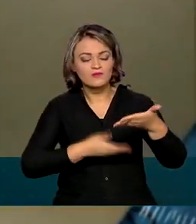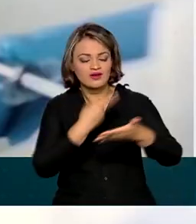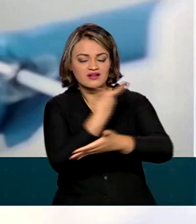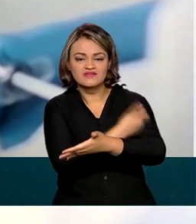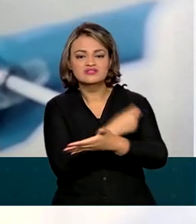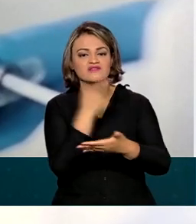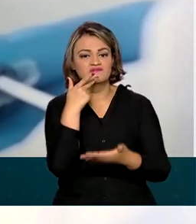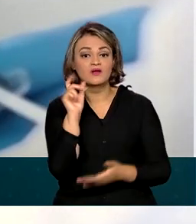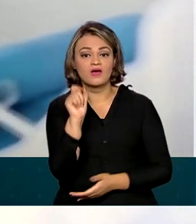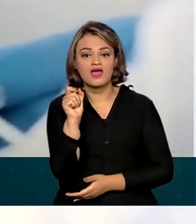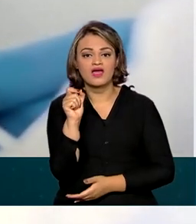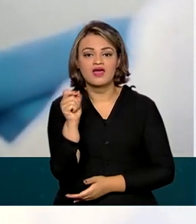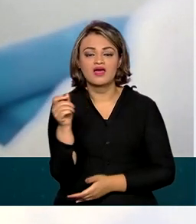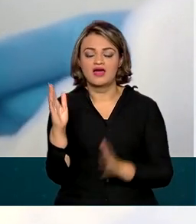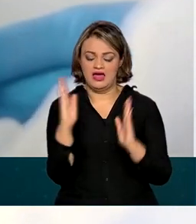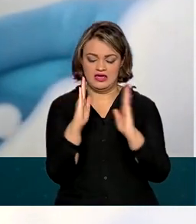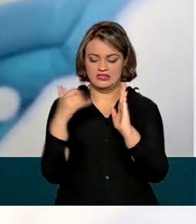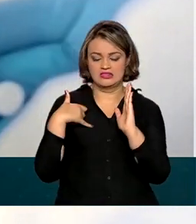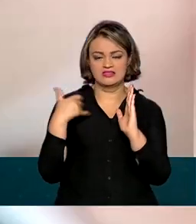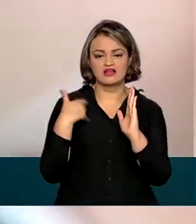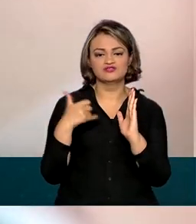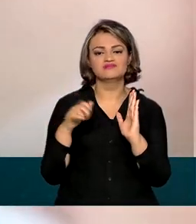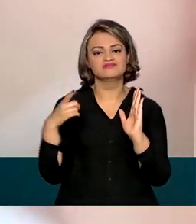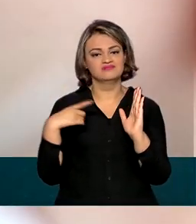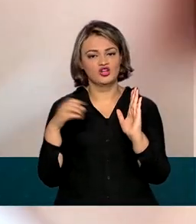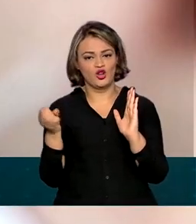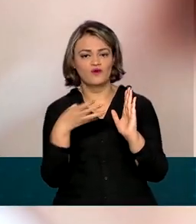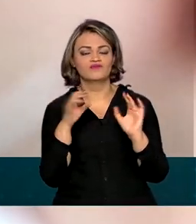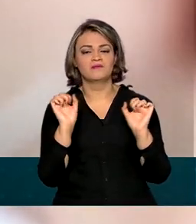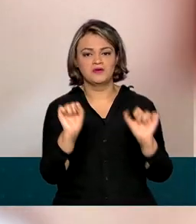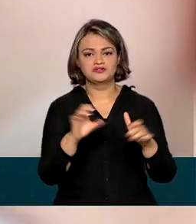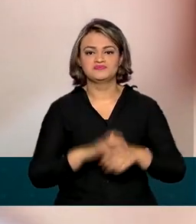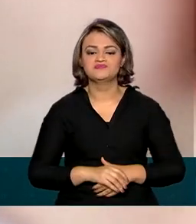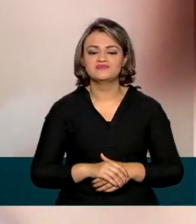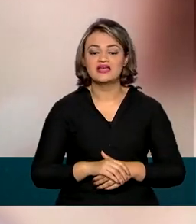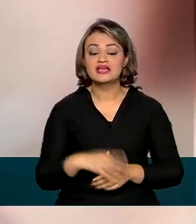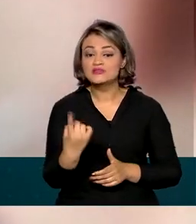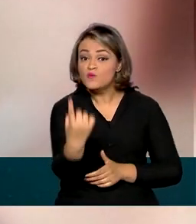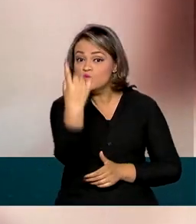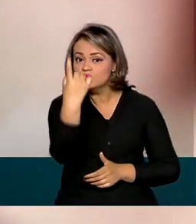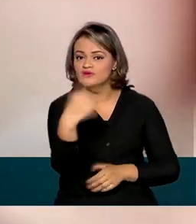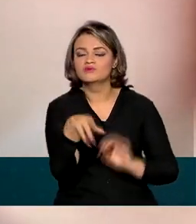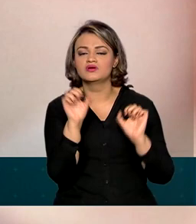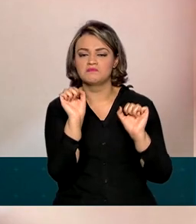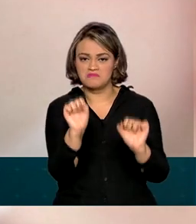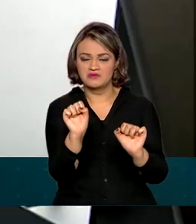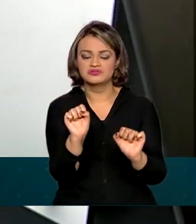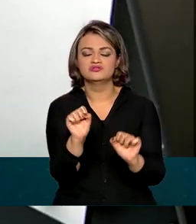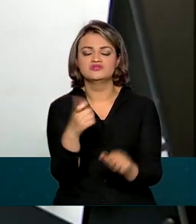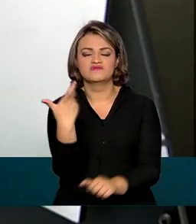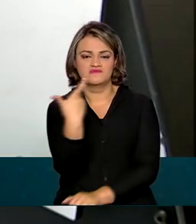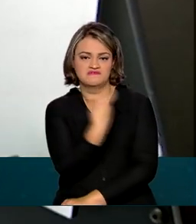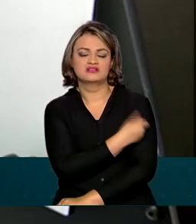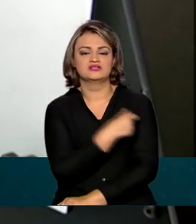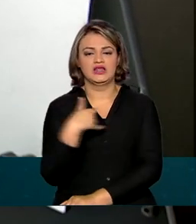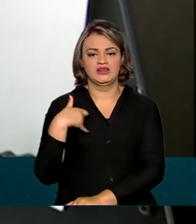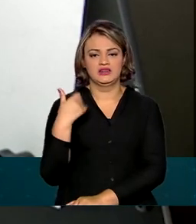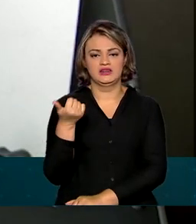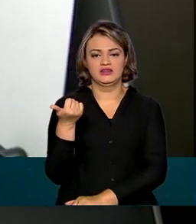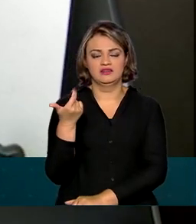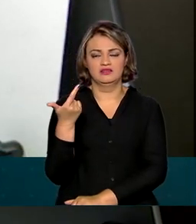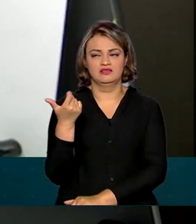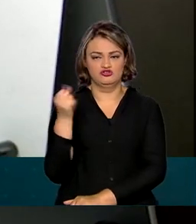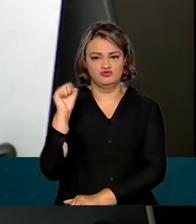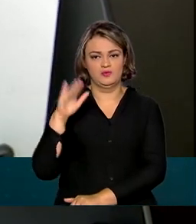passará a indicar a nova faixa etária. Por enquanto, este é o único imunizante aprovado no país com indicação para